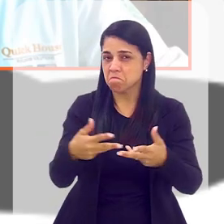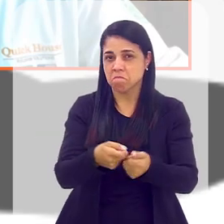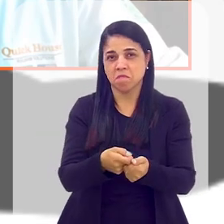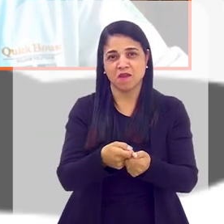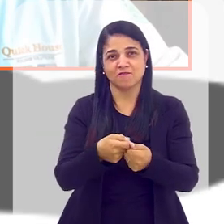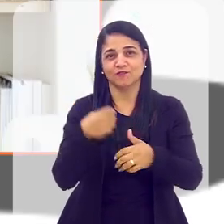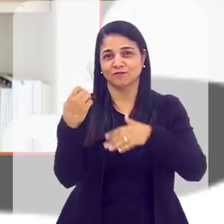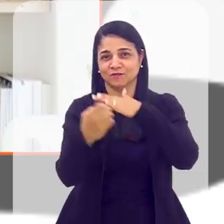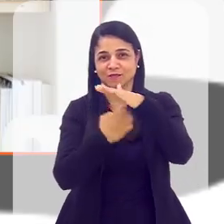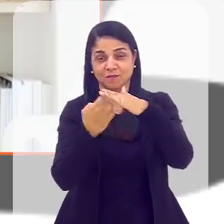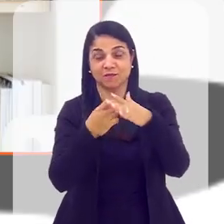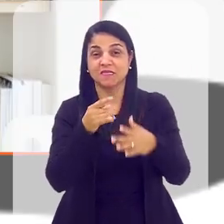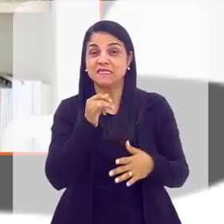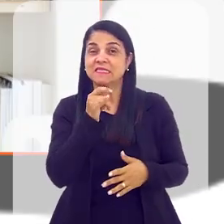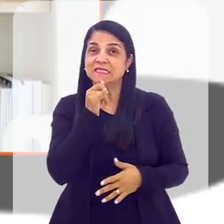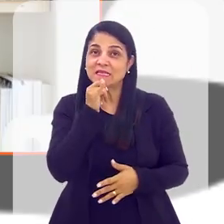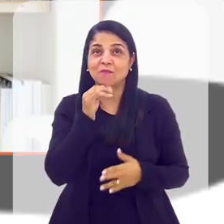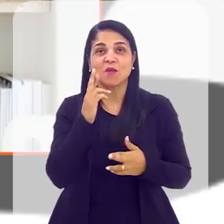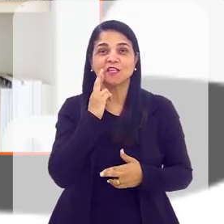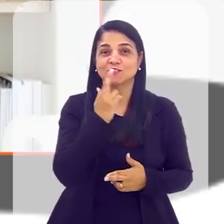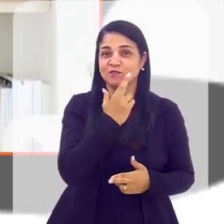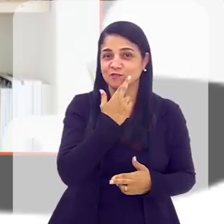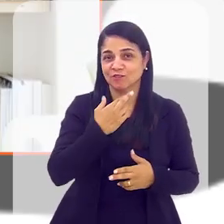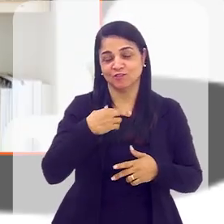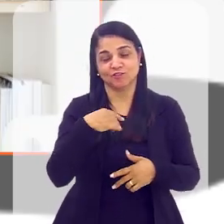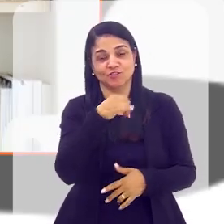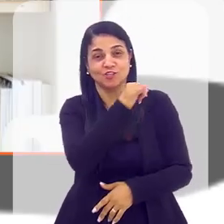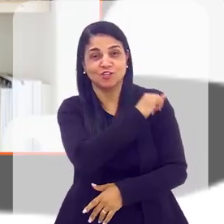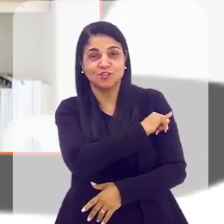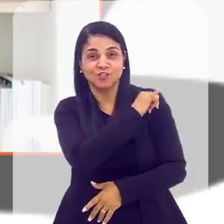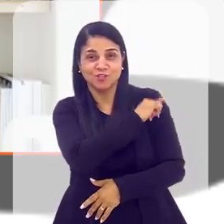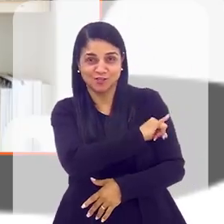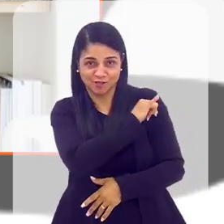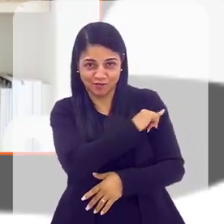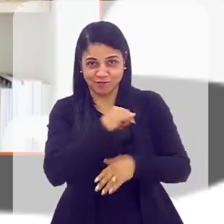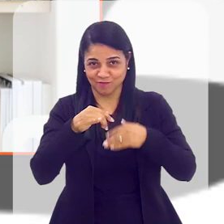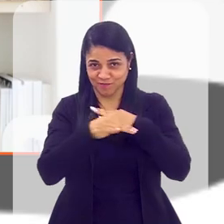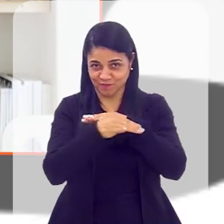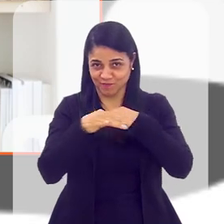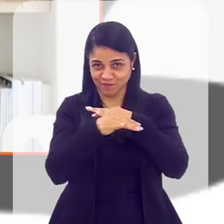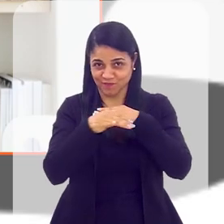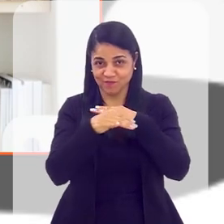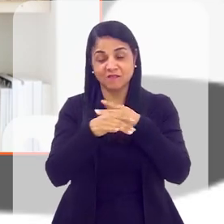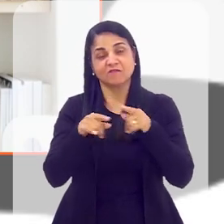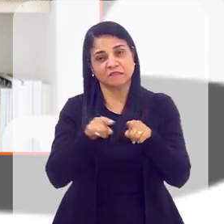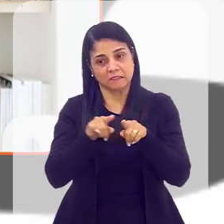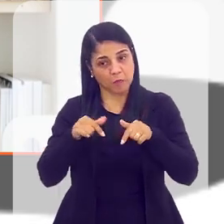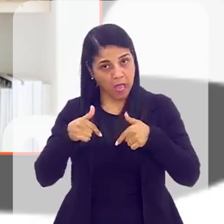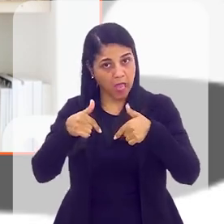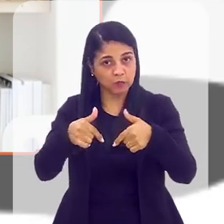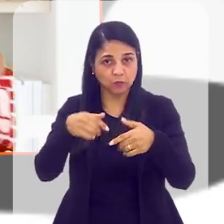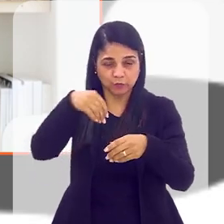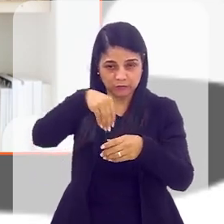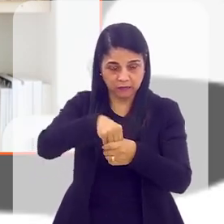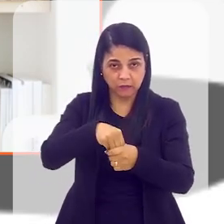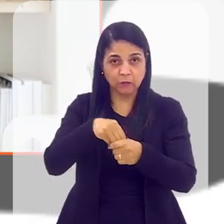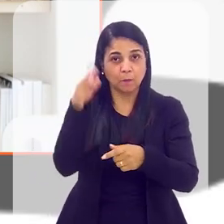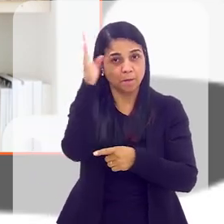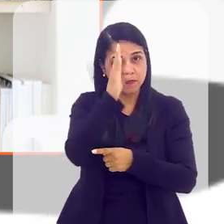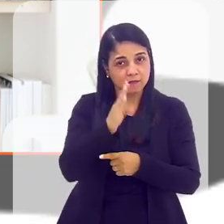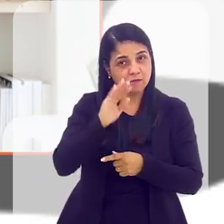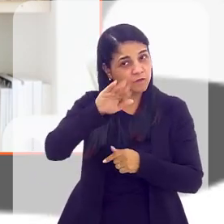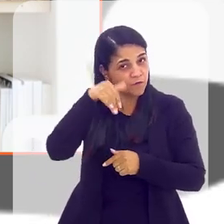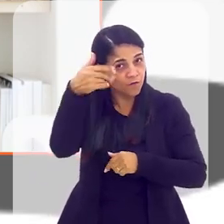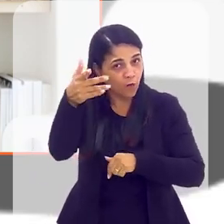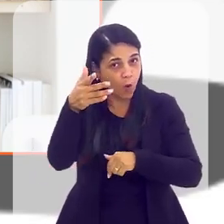fazem. Com esse restaurante, por exemplo, vamos começar aqui pelo Rio de Janeiro, porque vocês têm atuação tanto no Brasil quanto do exterior, cheia de